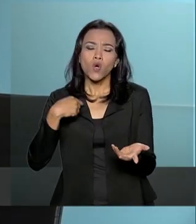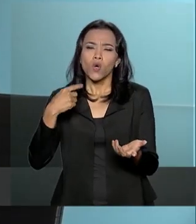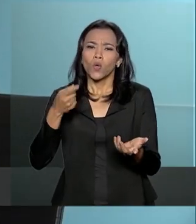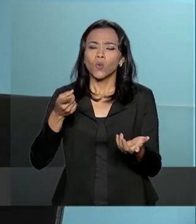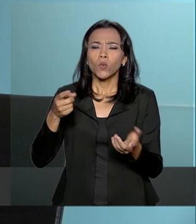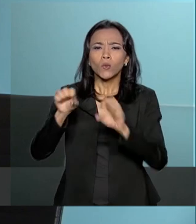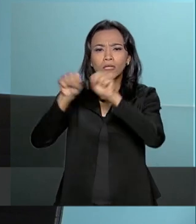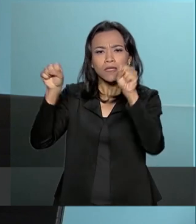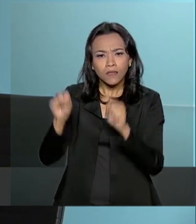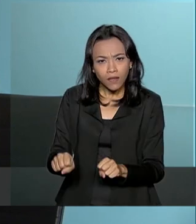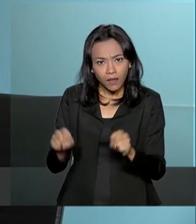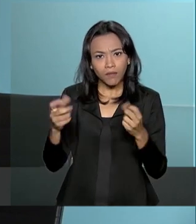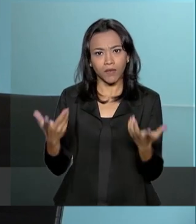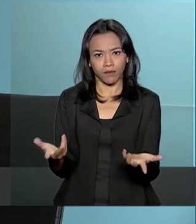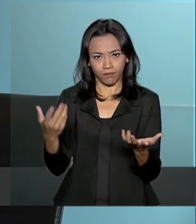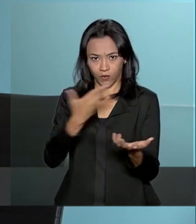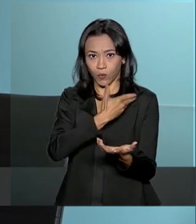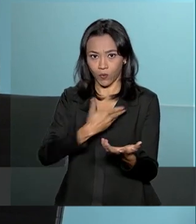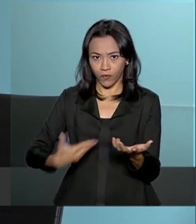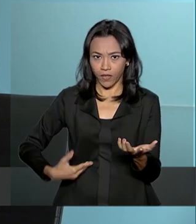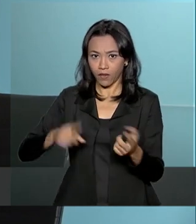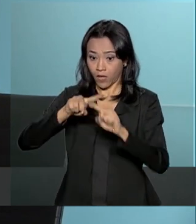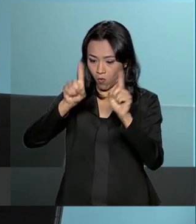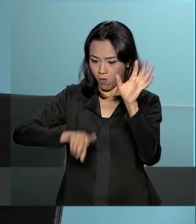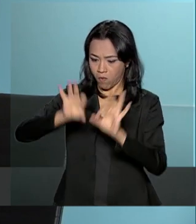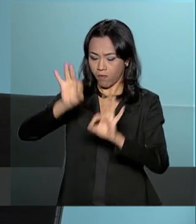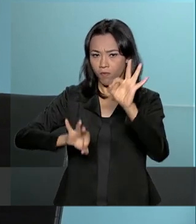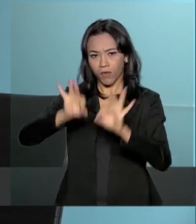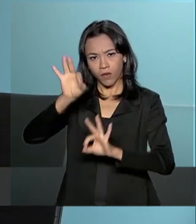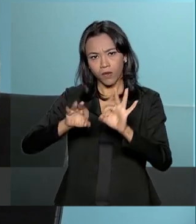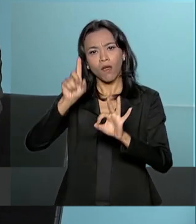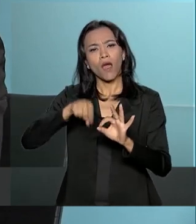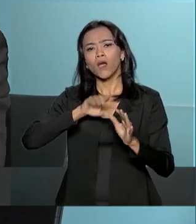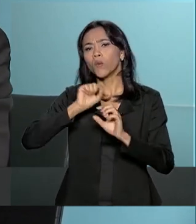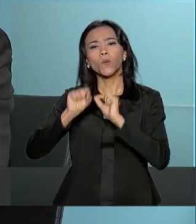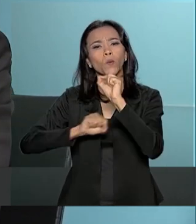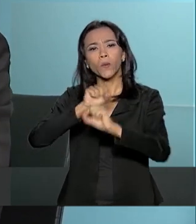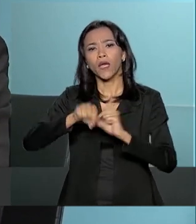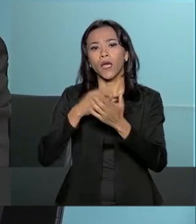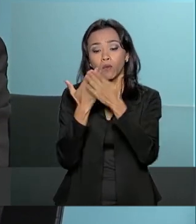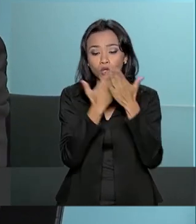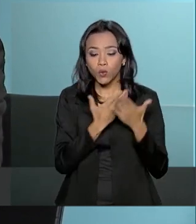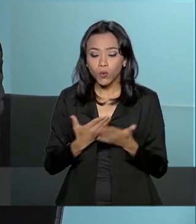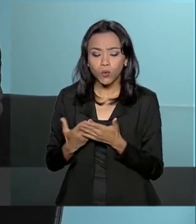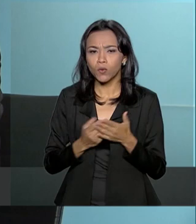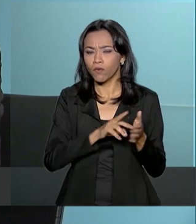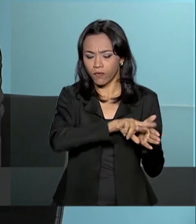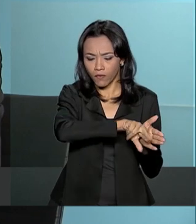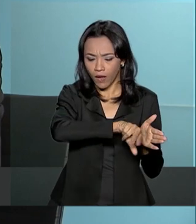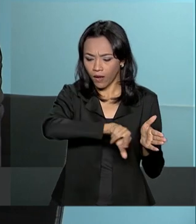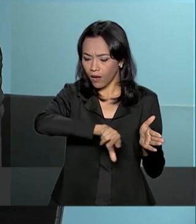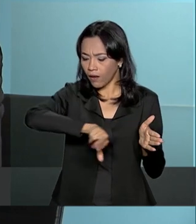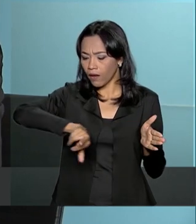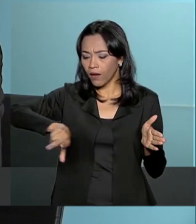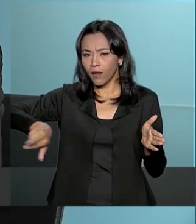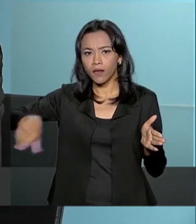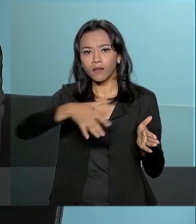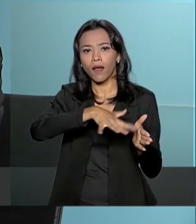que é o que a gente está propondo, nada mais é do que um estudo sobre todas as áreas do governo que, de alguma maneira,